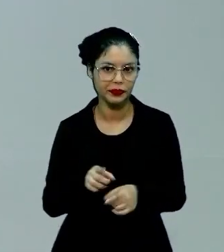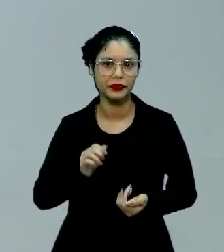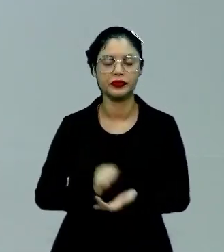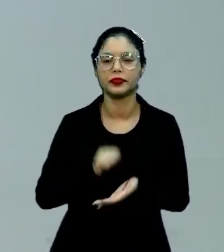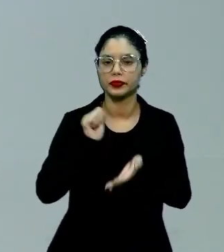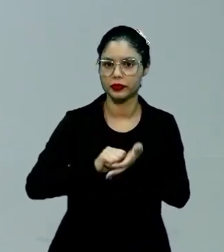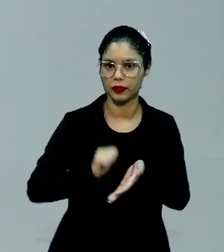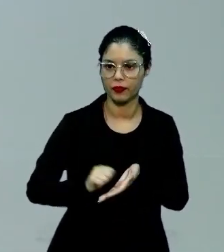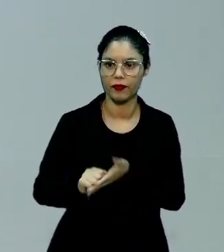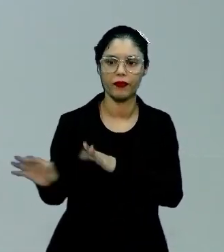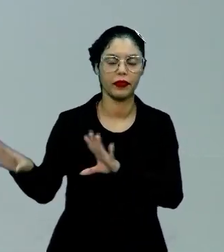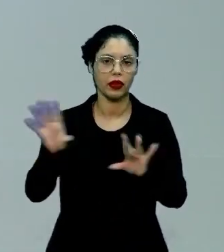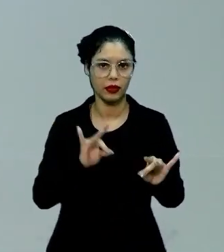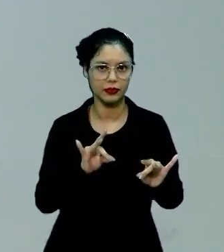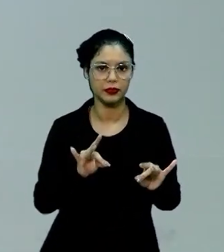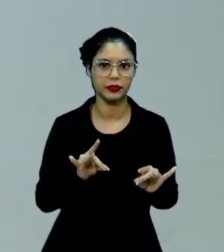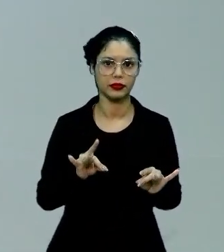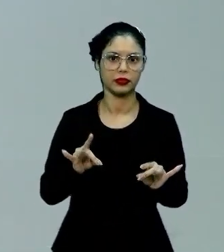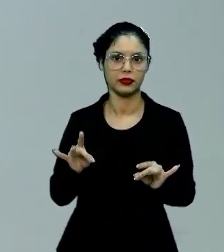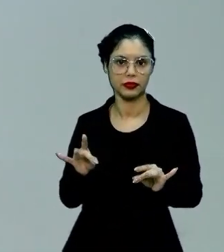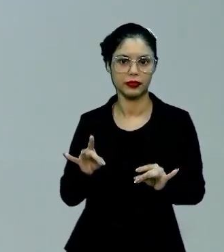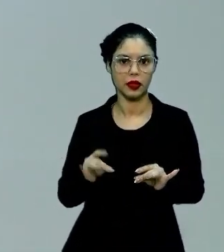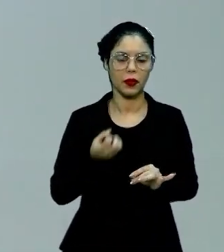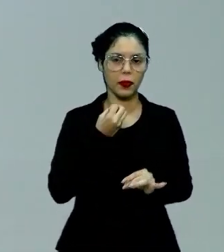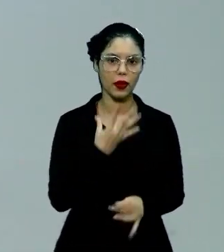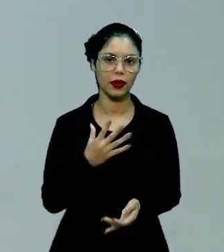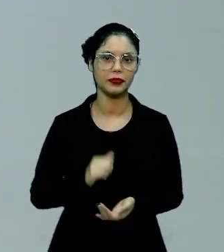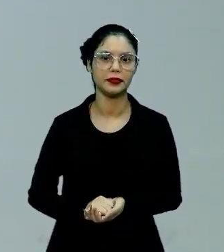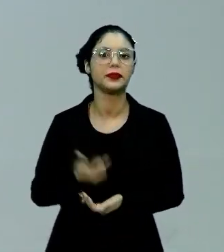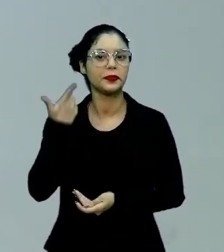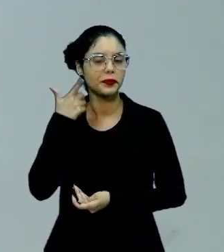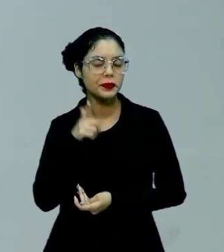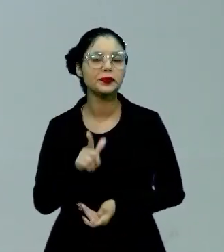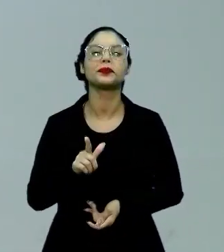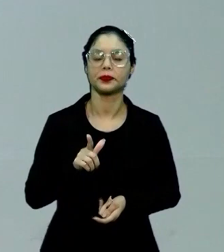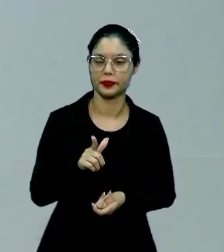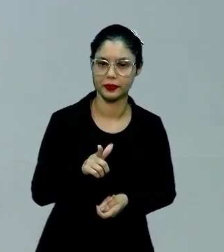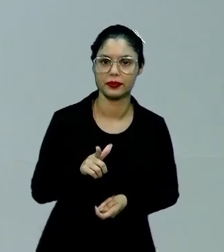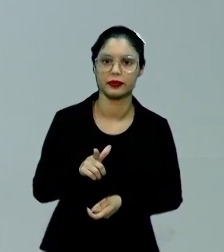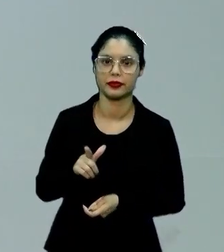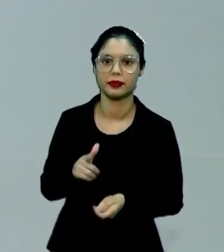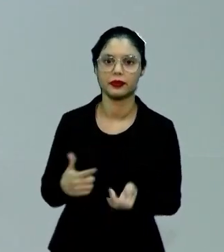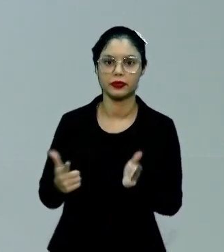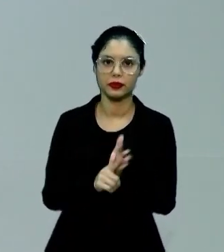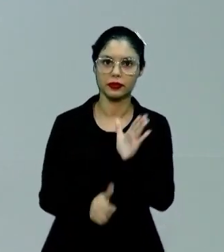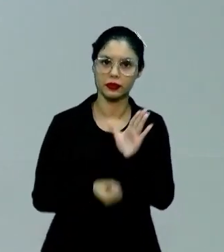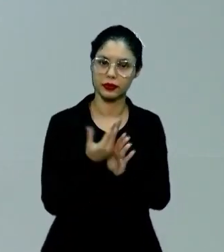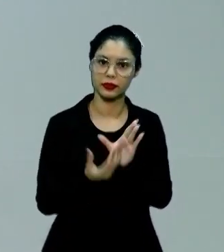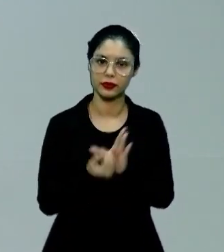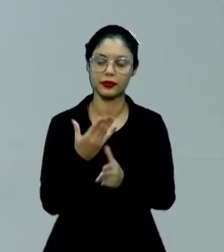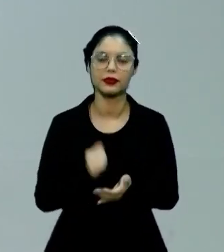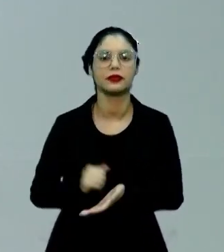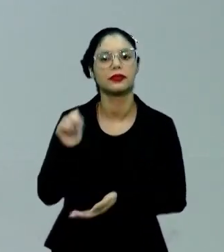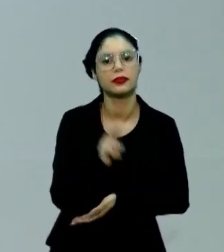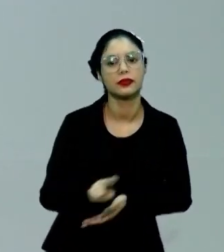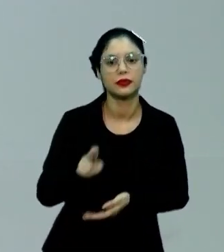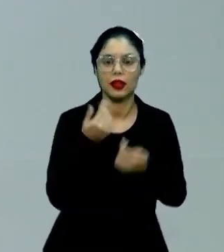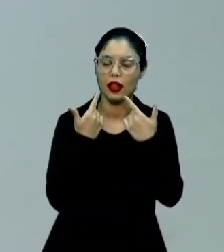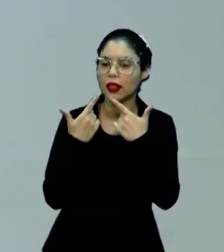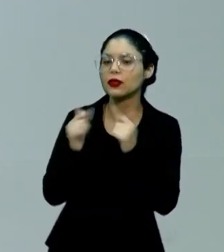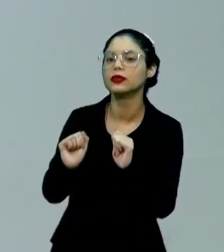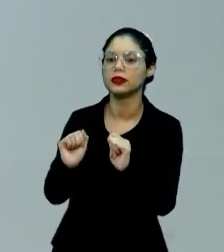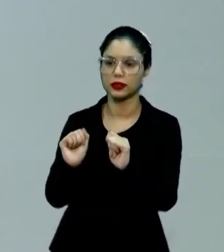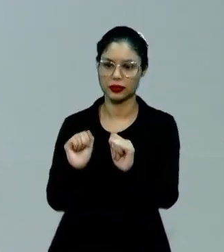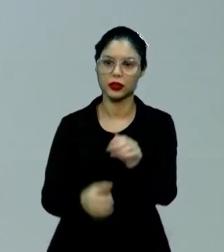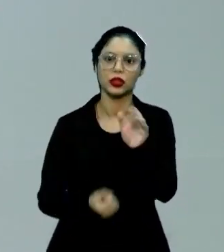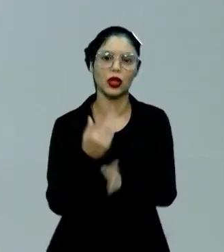escritor traz. Ele é tão genial que ele consegue, na sua produção, usando a linguagem,